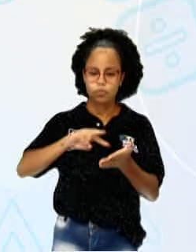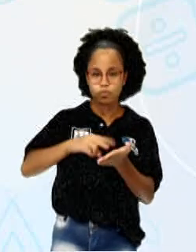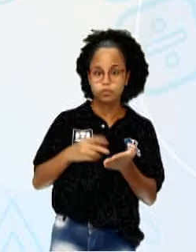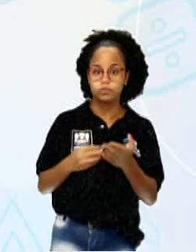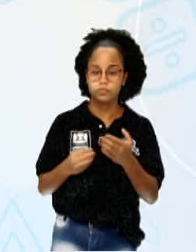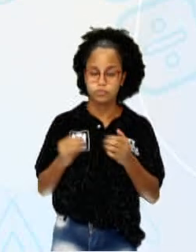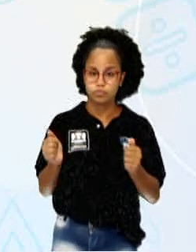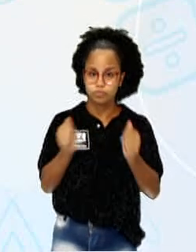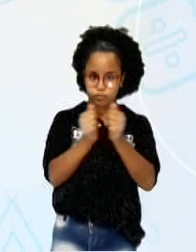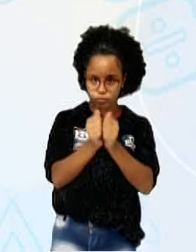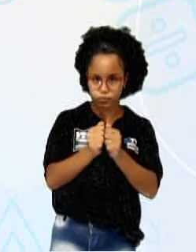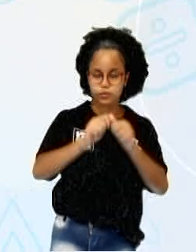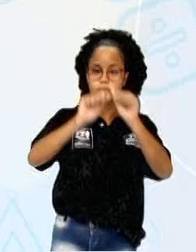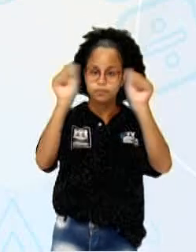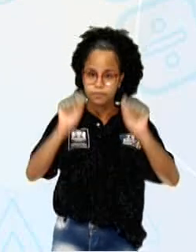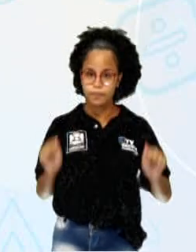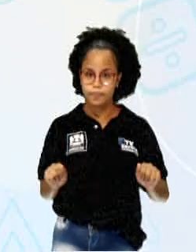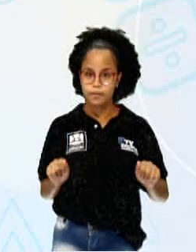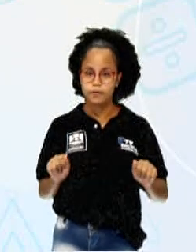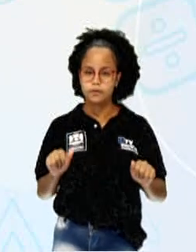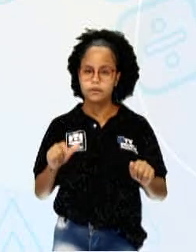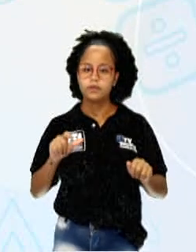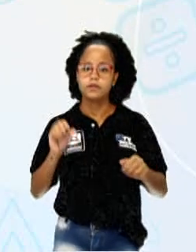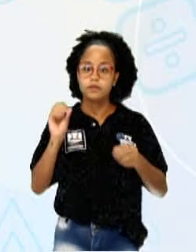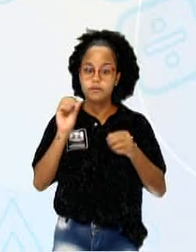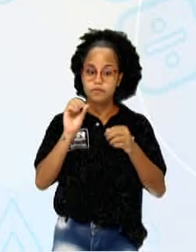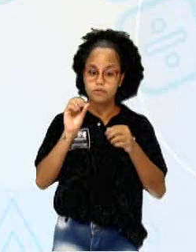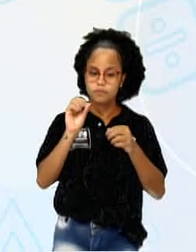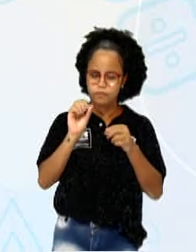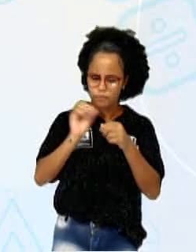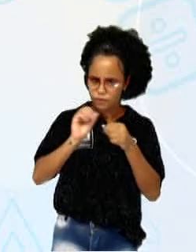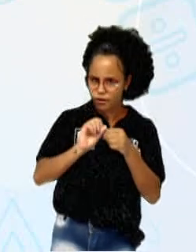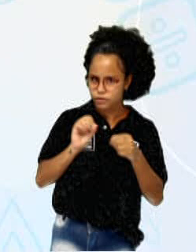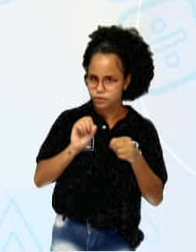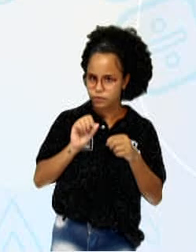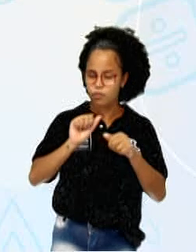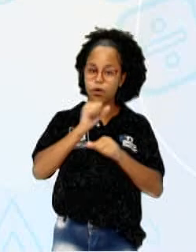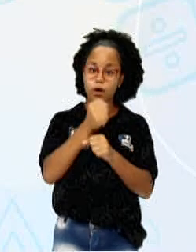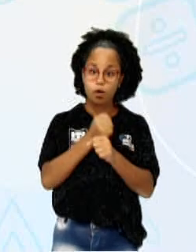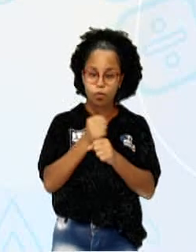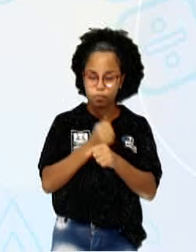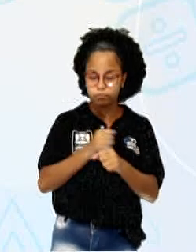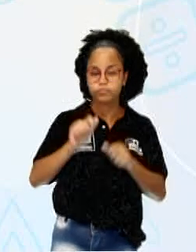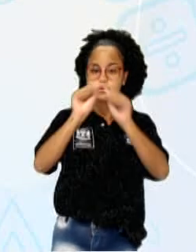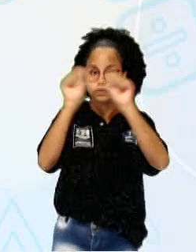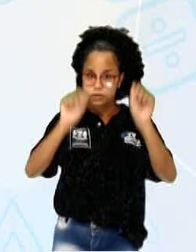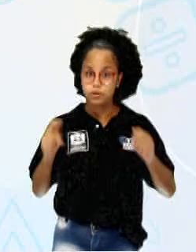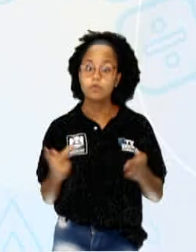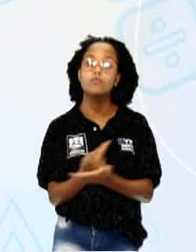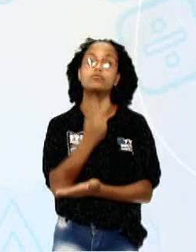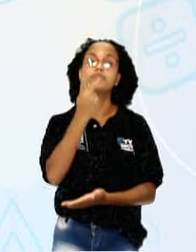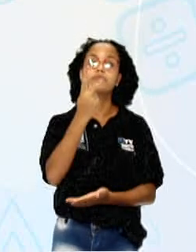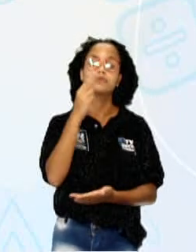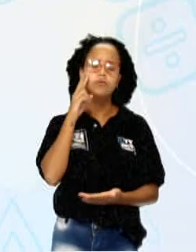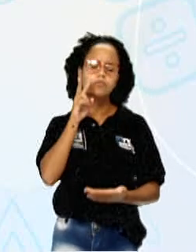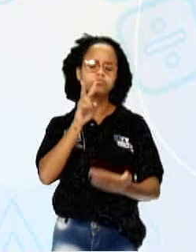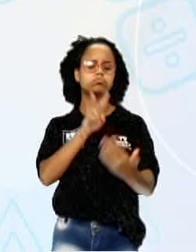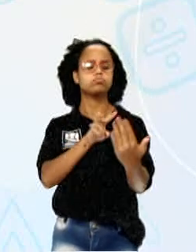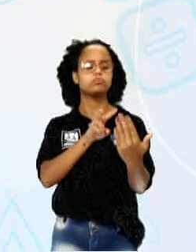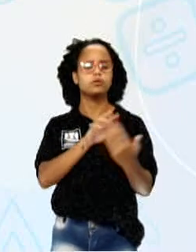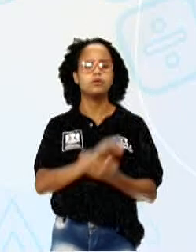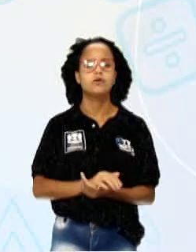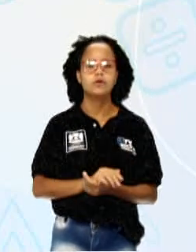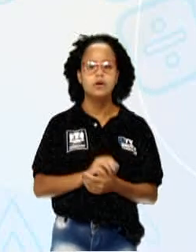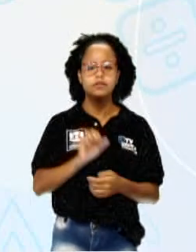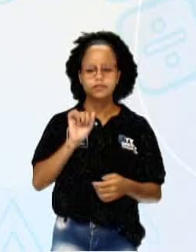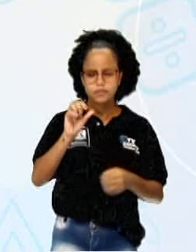à obra de arte, ou seja, que torna a obra visível, que faz com que a obra aconteça. Quando tratamos